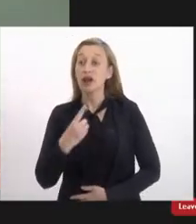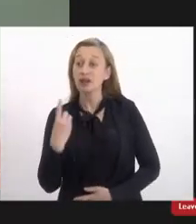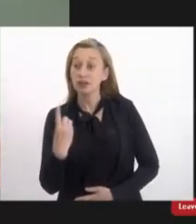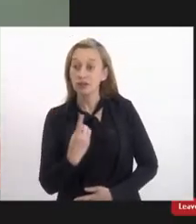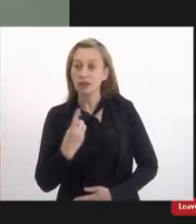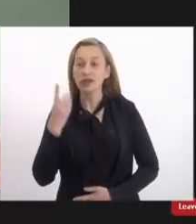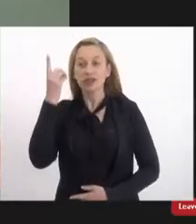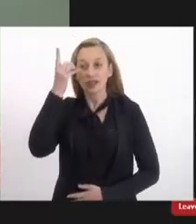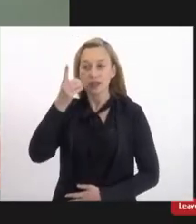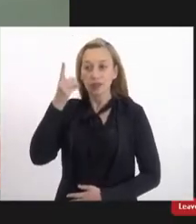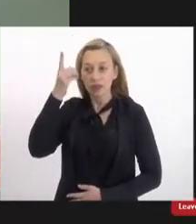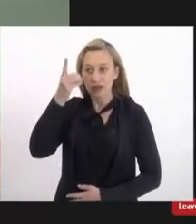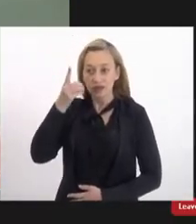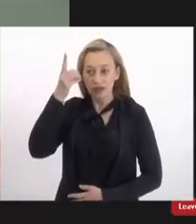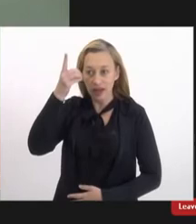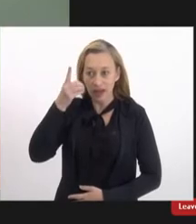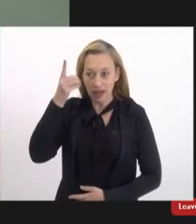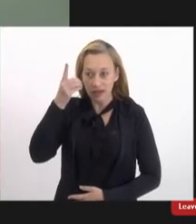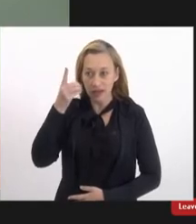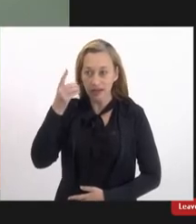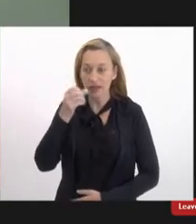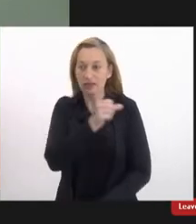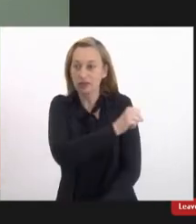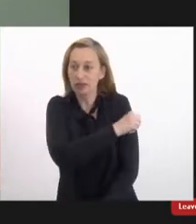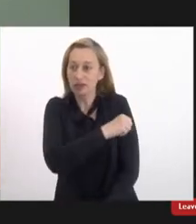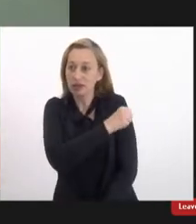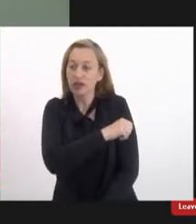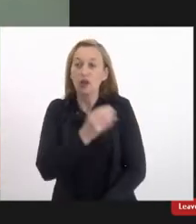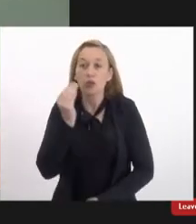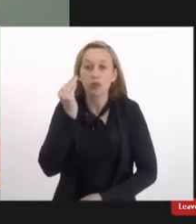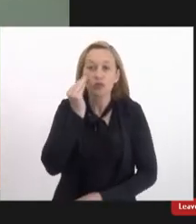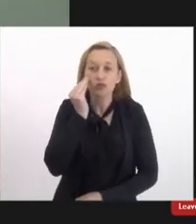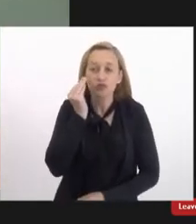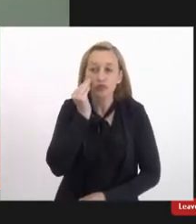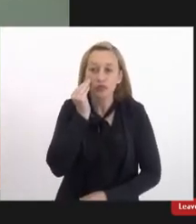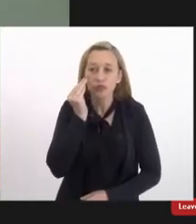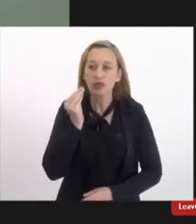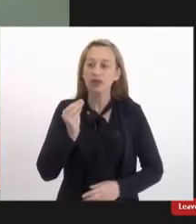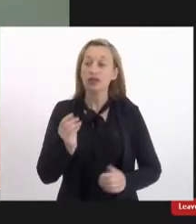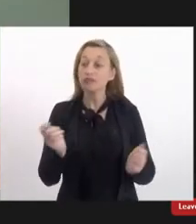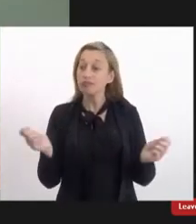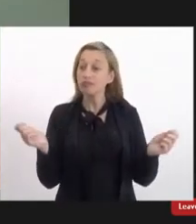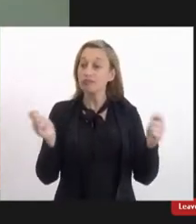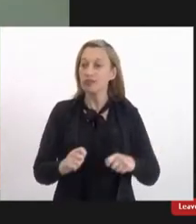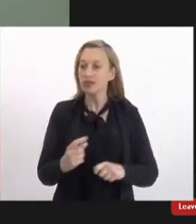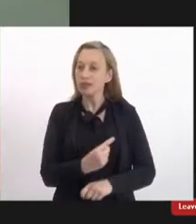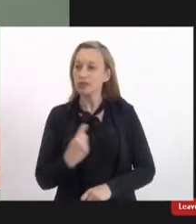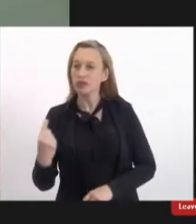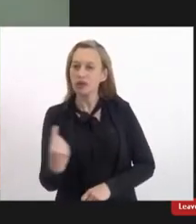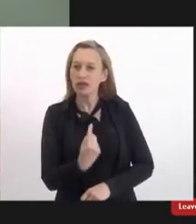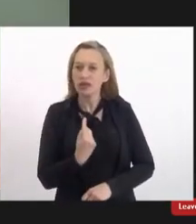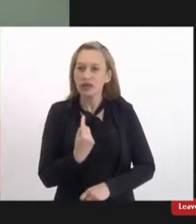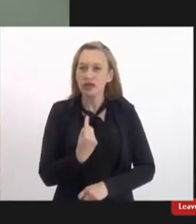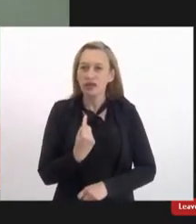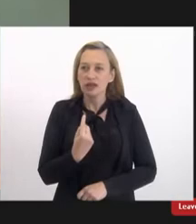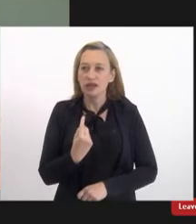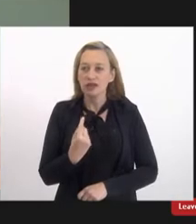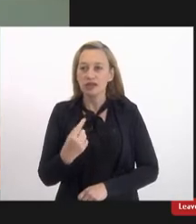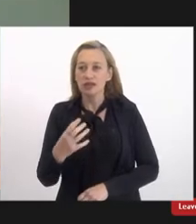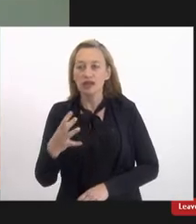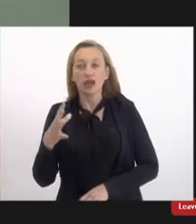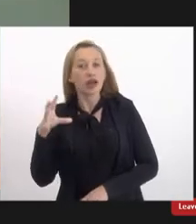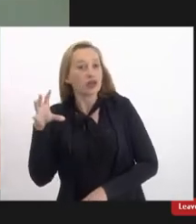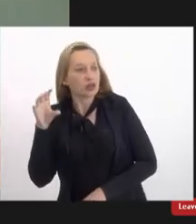enfermeira por essa oportunidade, por estar nos dando essa possibilidade dessa escuta ativa